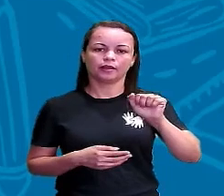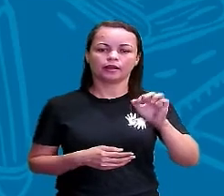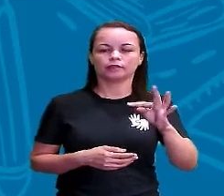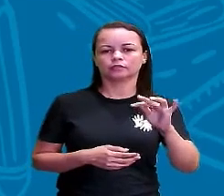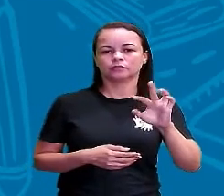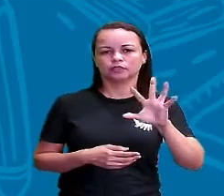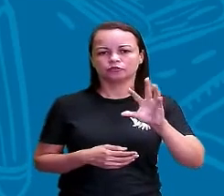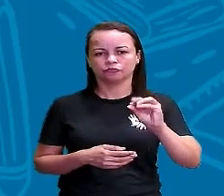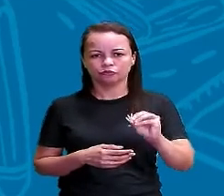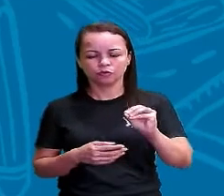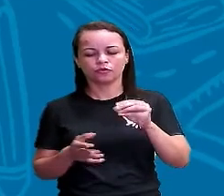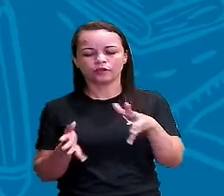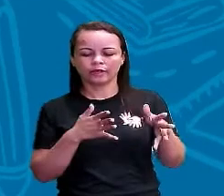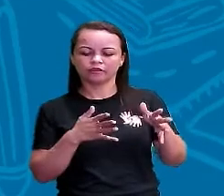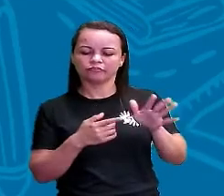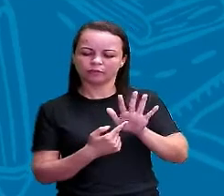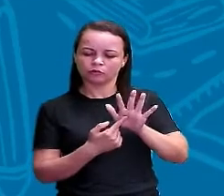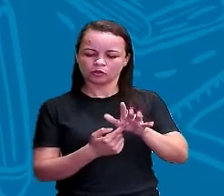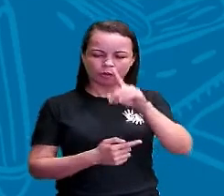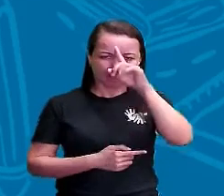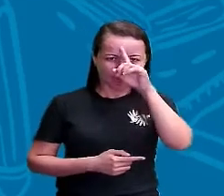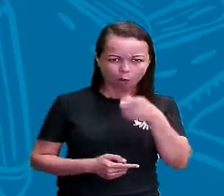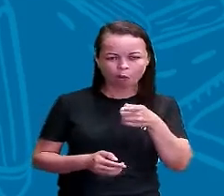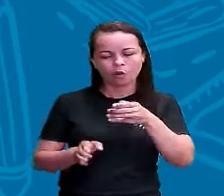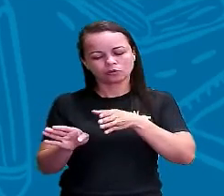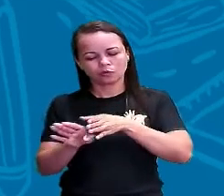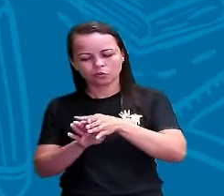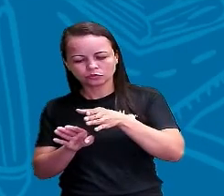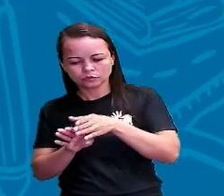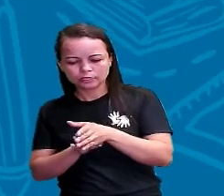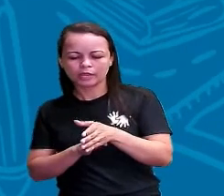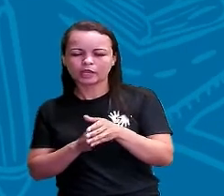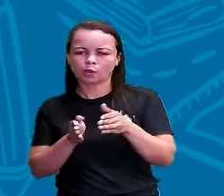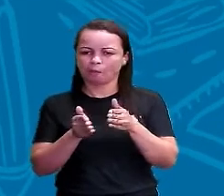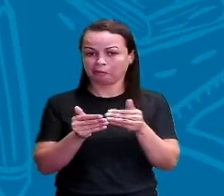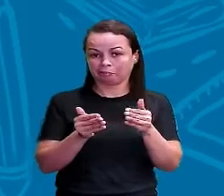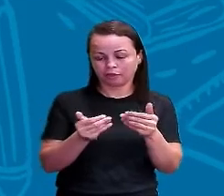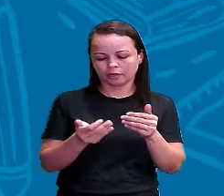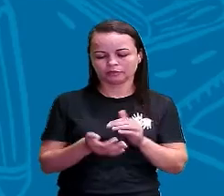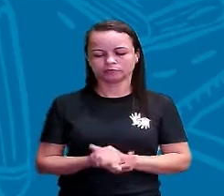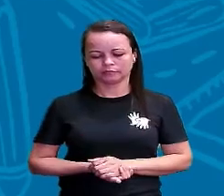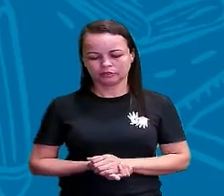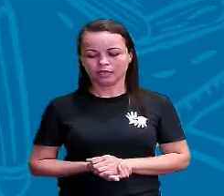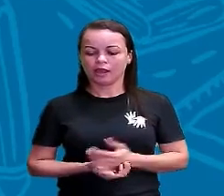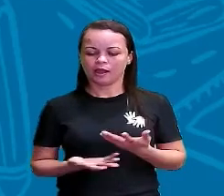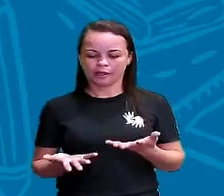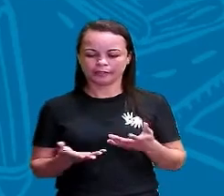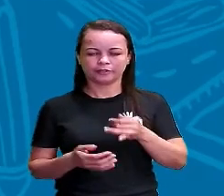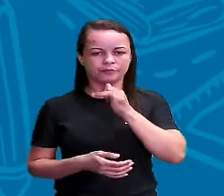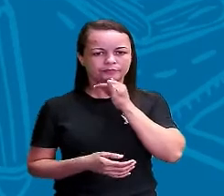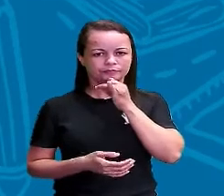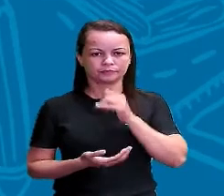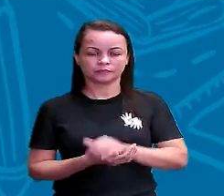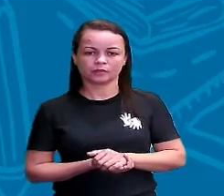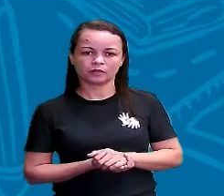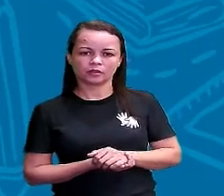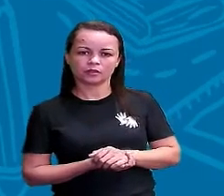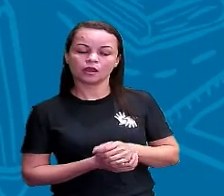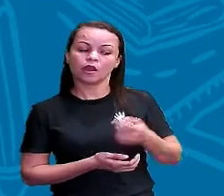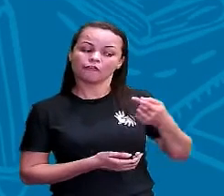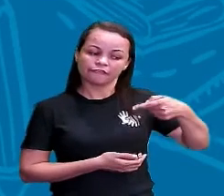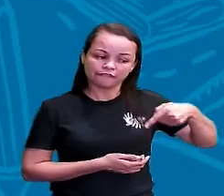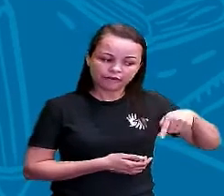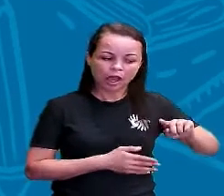conselho, um pedido. Por exemplo, vá para a escola. Estou aí pedindo, né? Orientando aí essa pessoa que vá